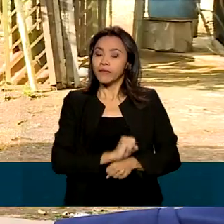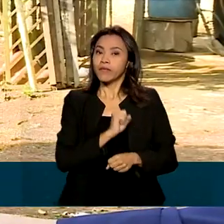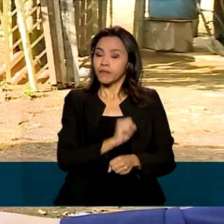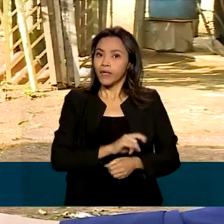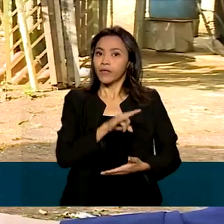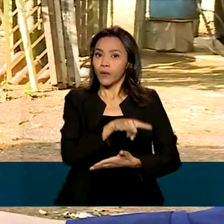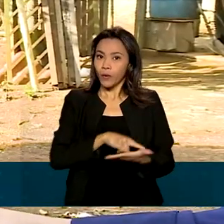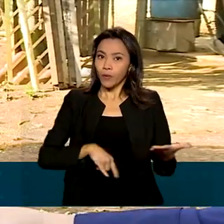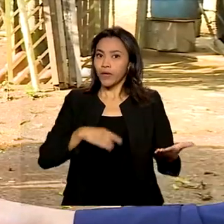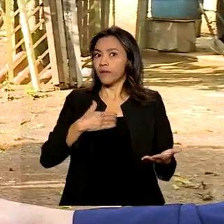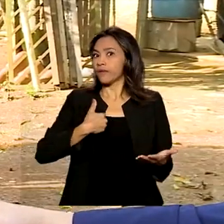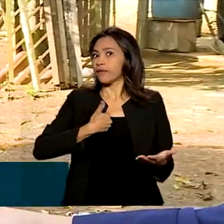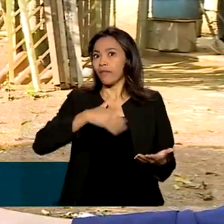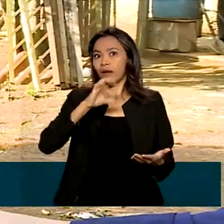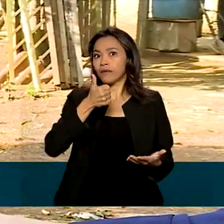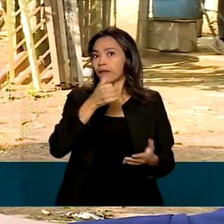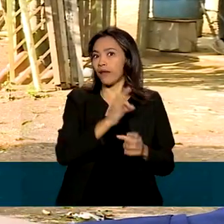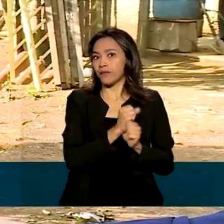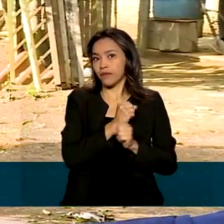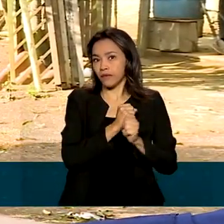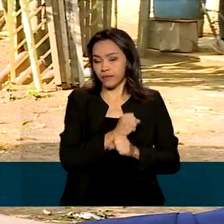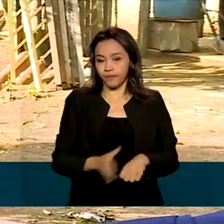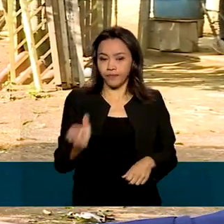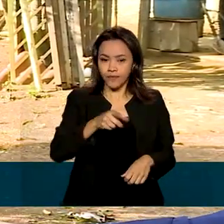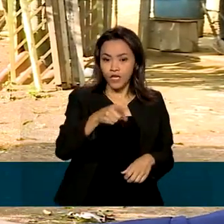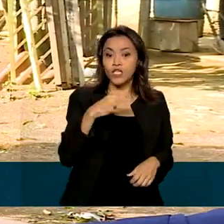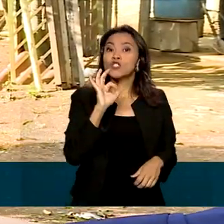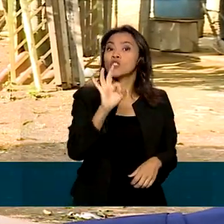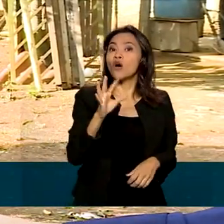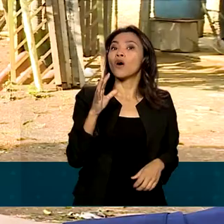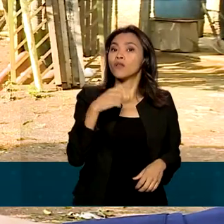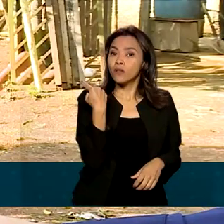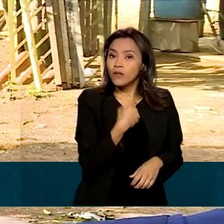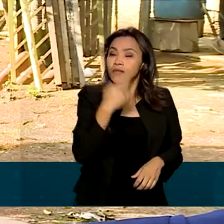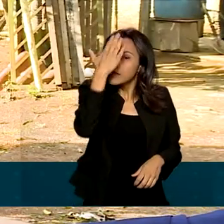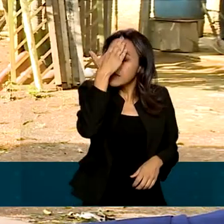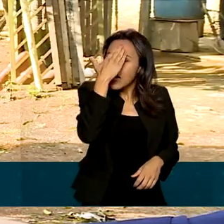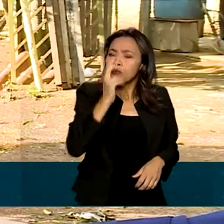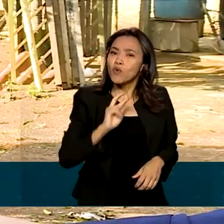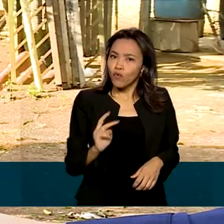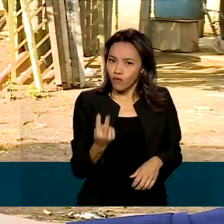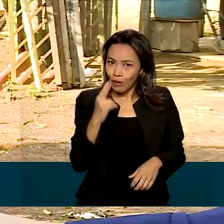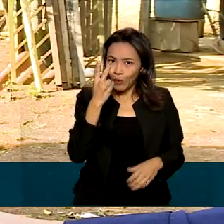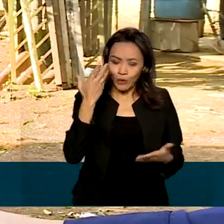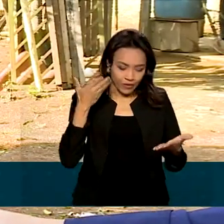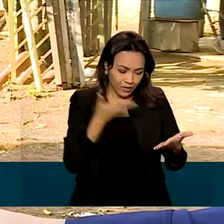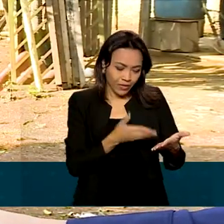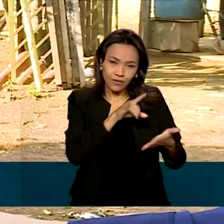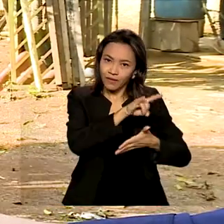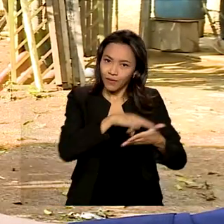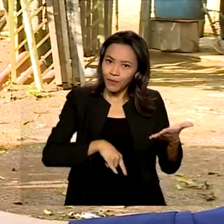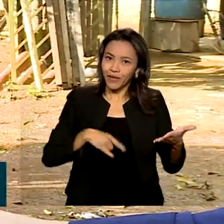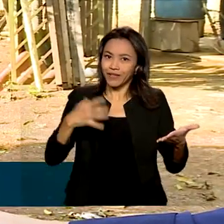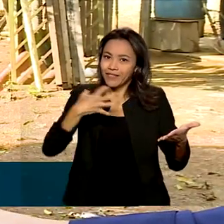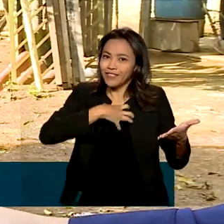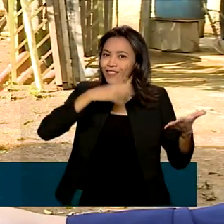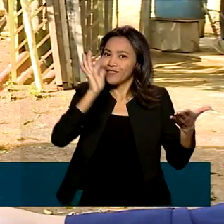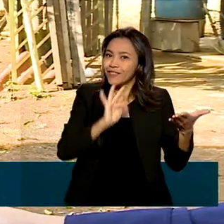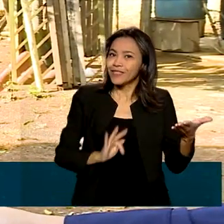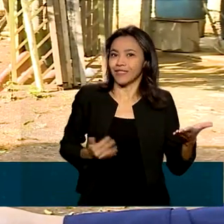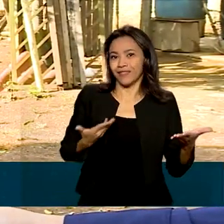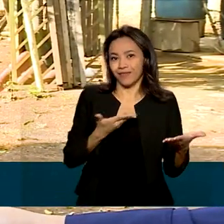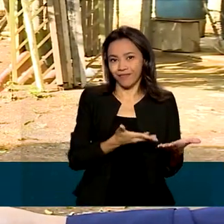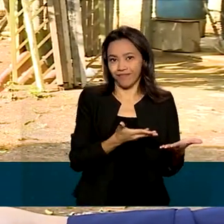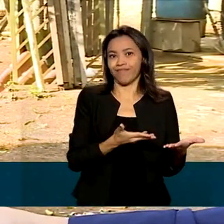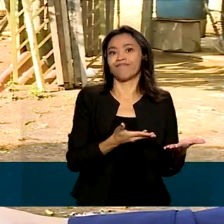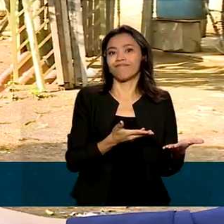Só a gente mesmo que sabe o valor e a felicidade que a gente tem, né? Porque